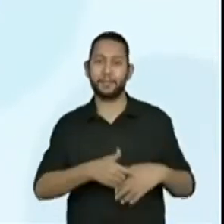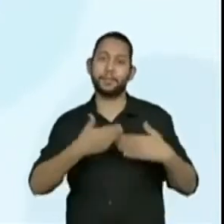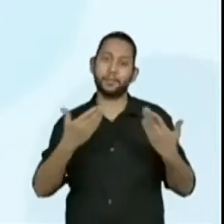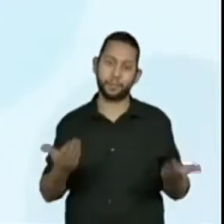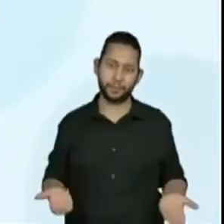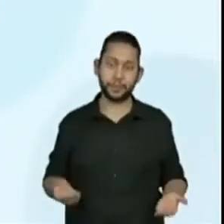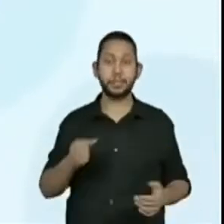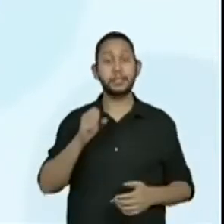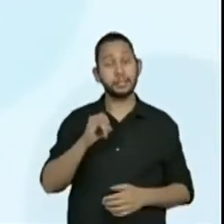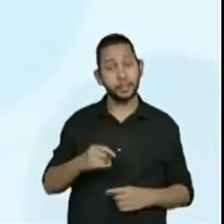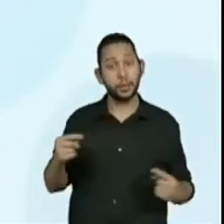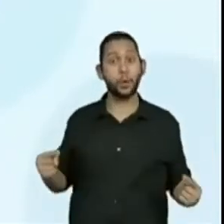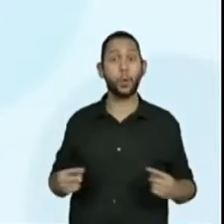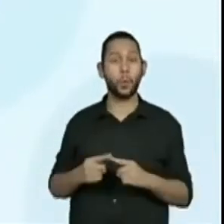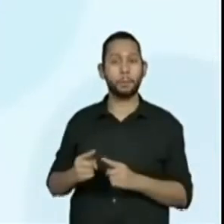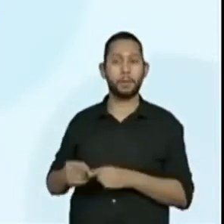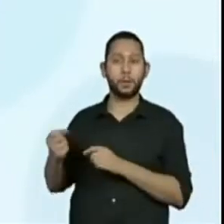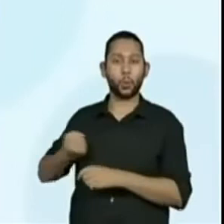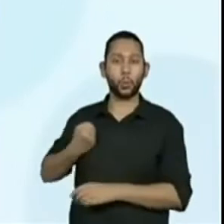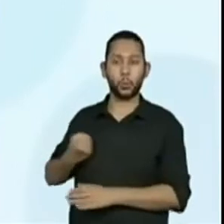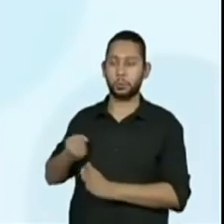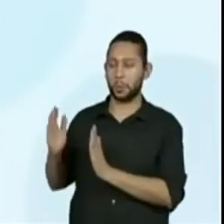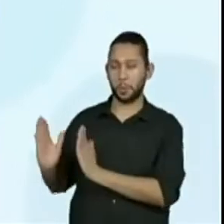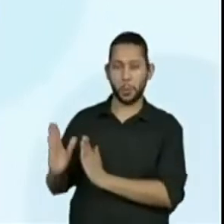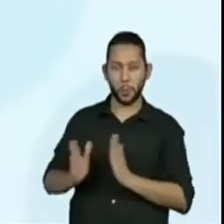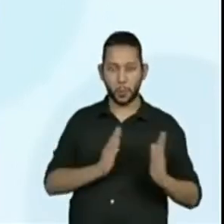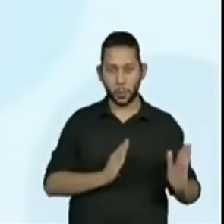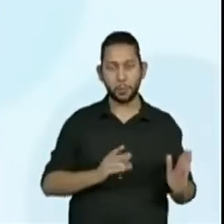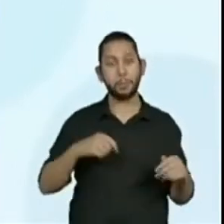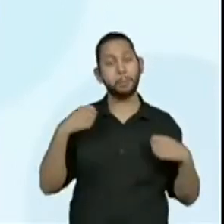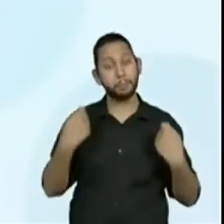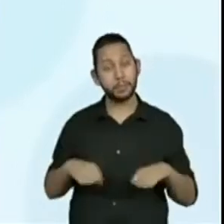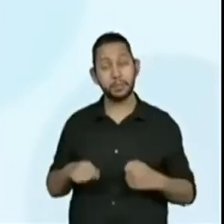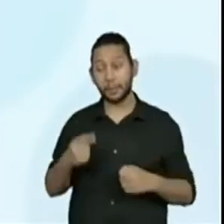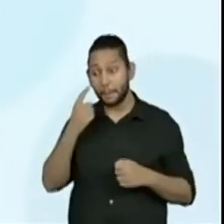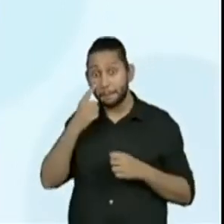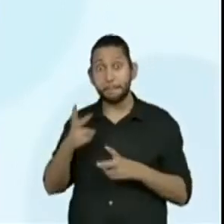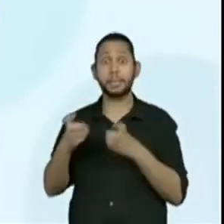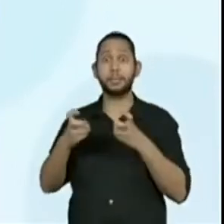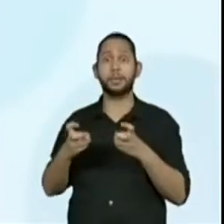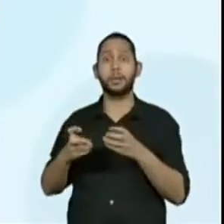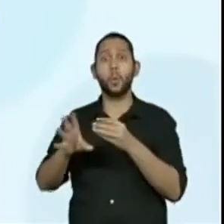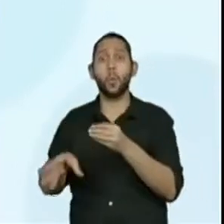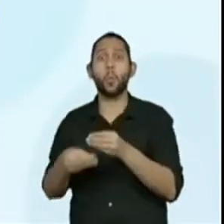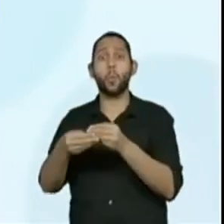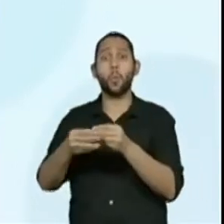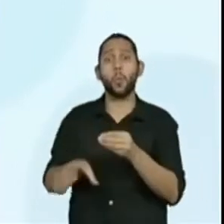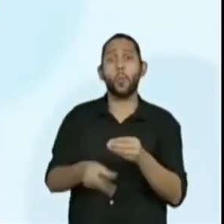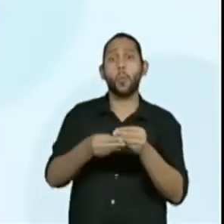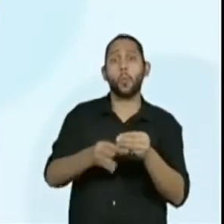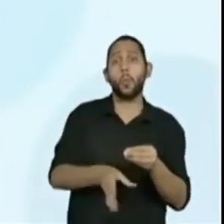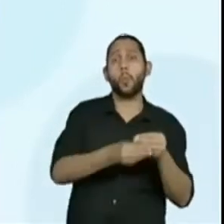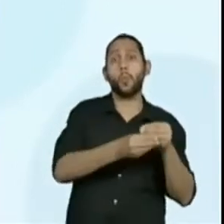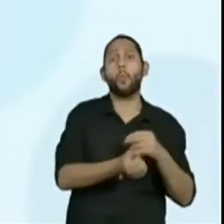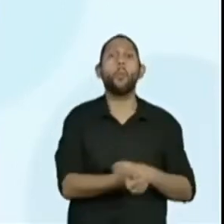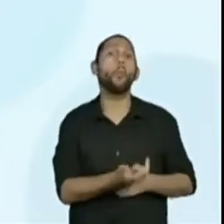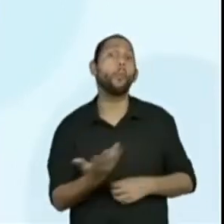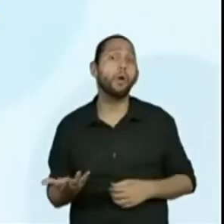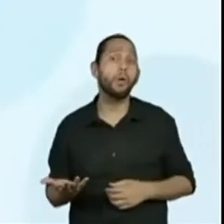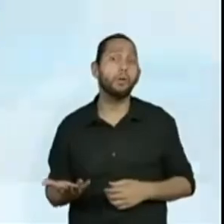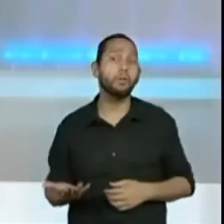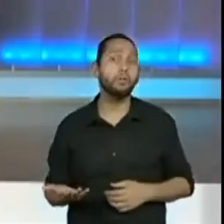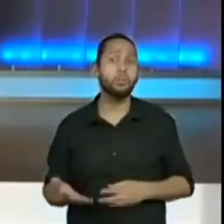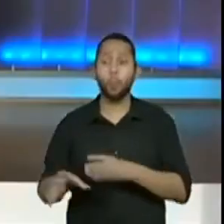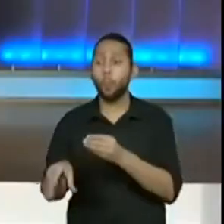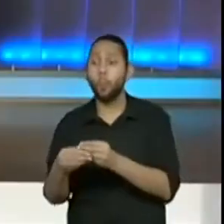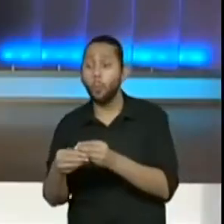você compreenda a regularidade primeiro, após, aí você completa a sequência. Certo? E isso